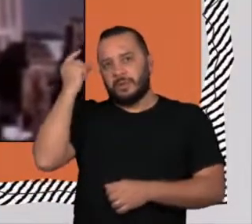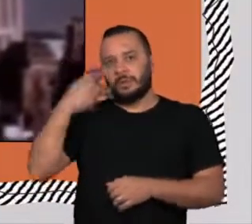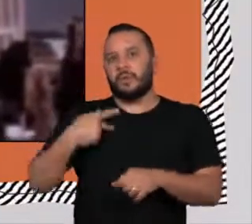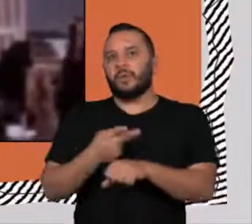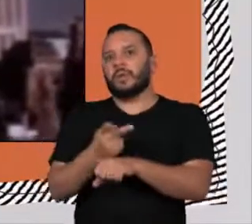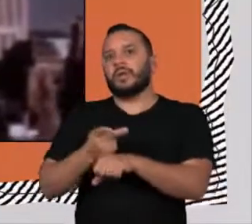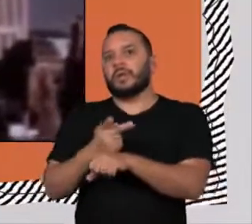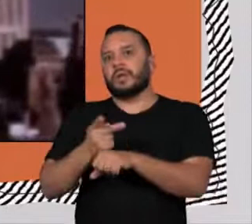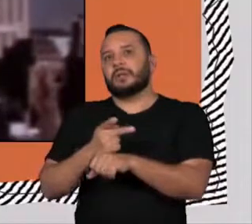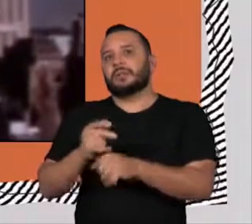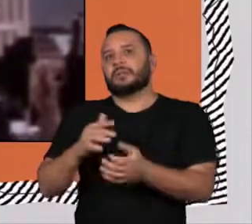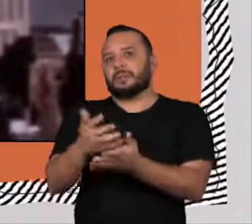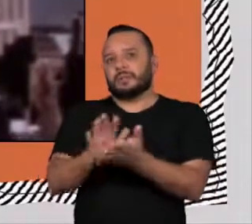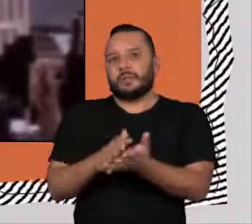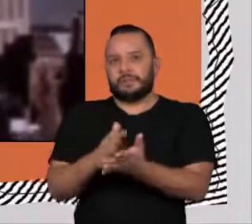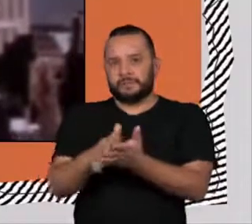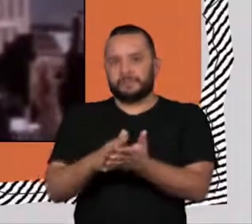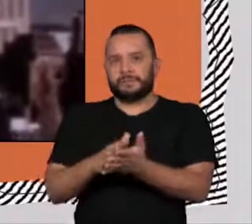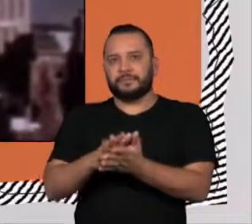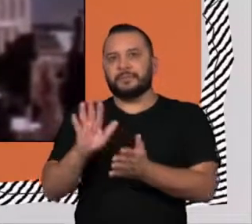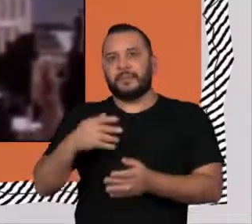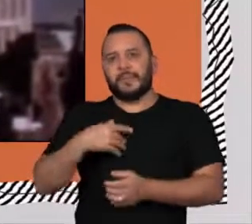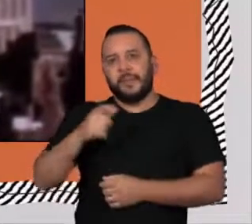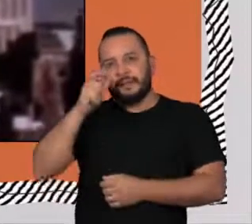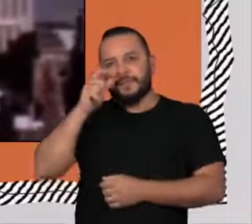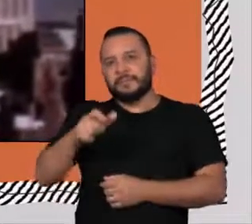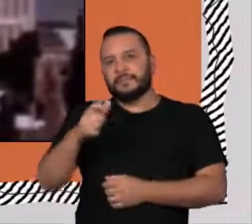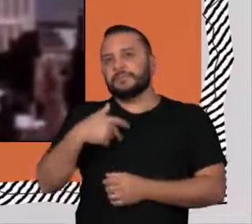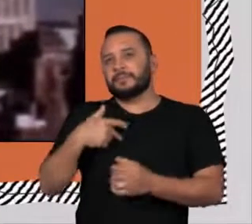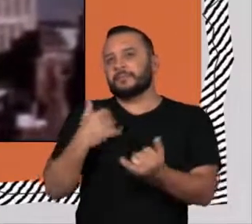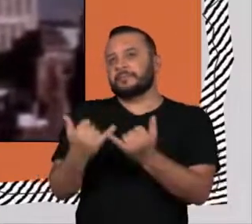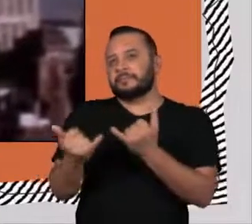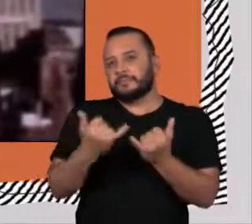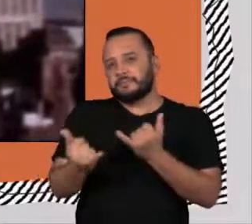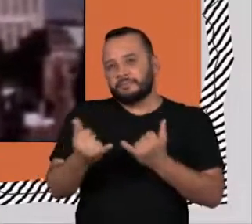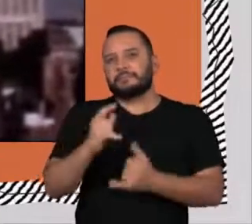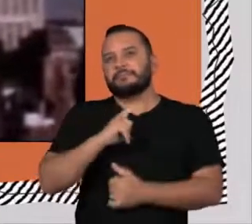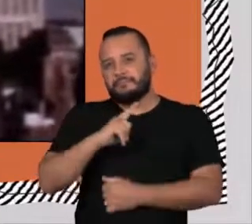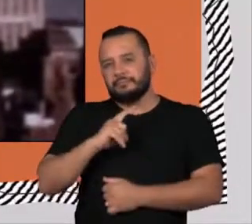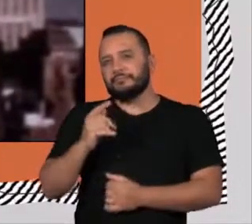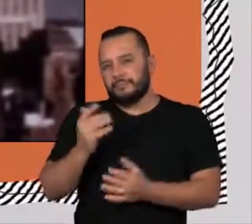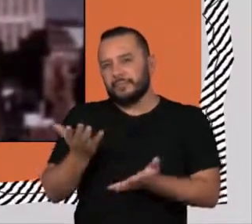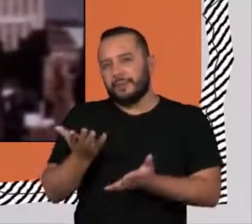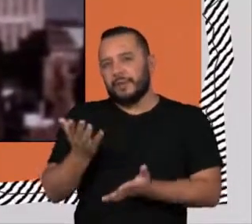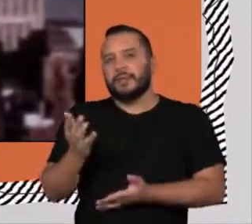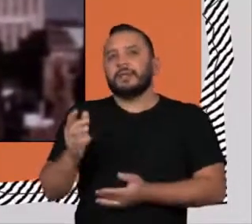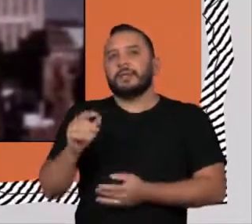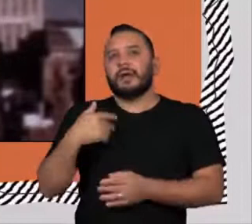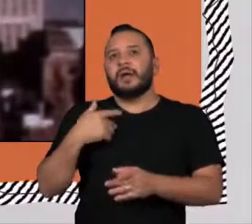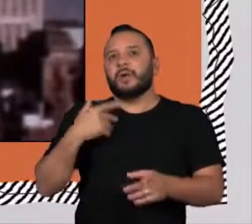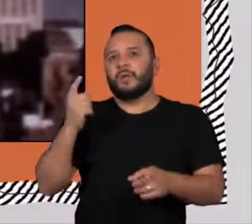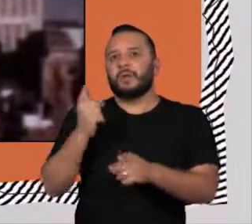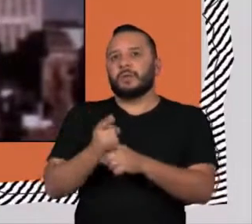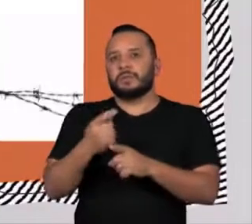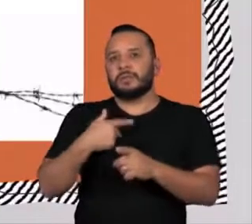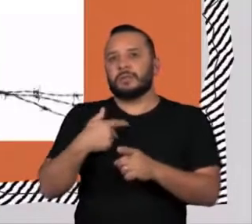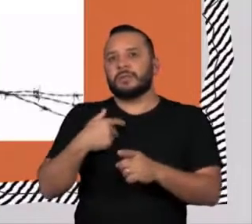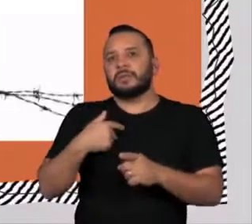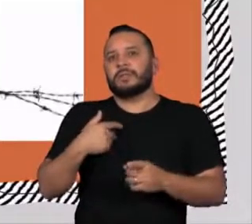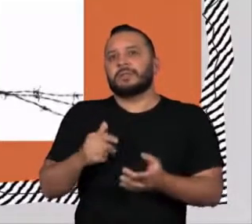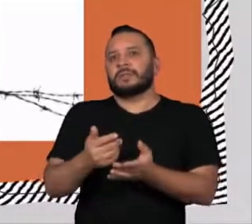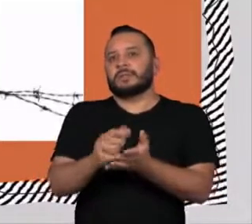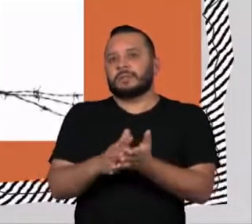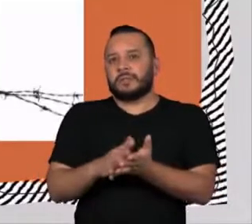samba records, and I found one that looked very interesting and had it in the title, I think it was